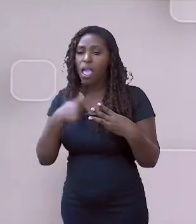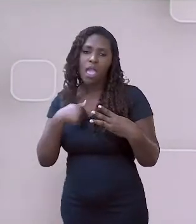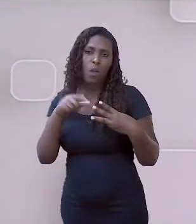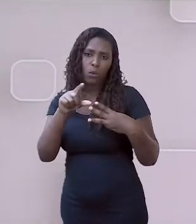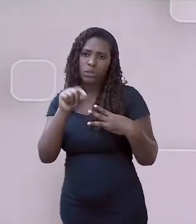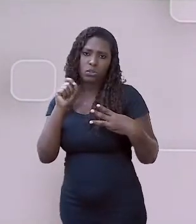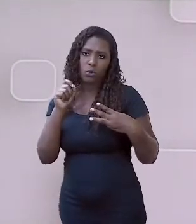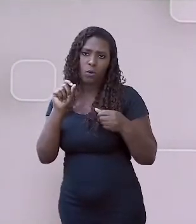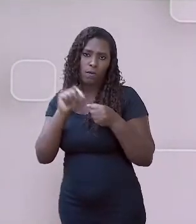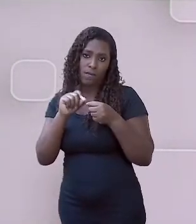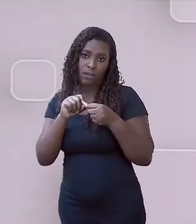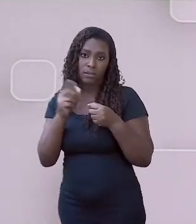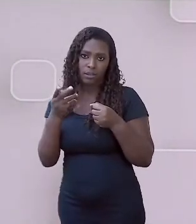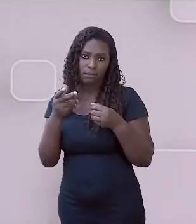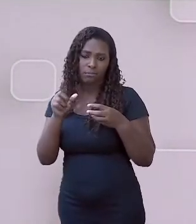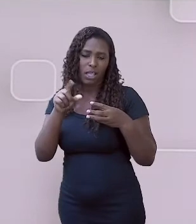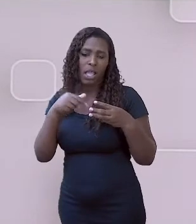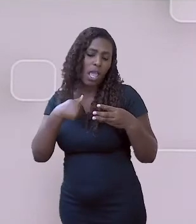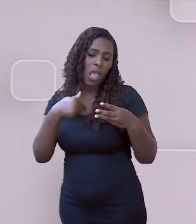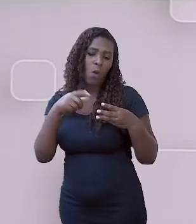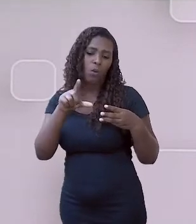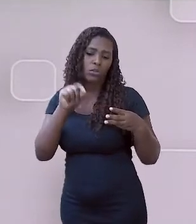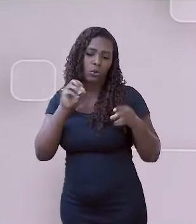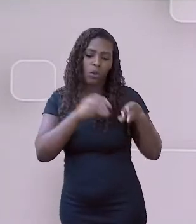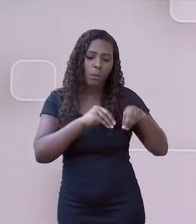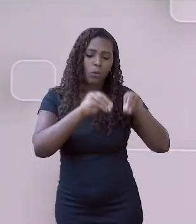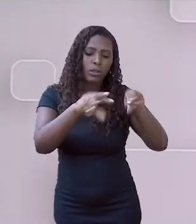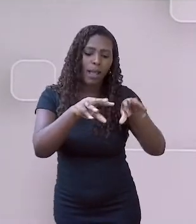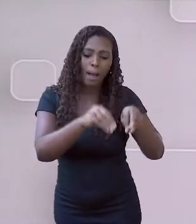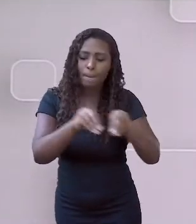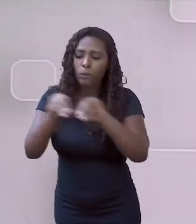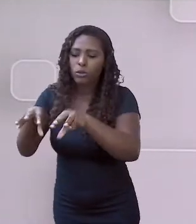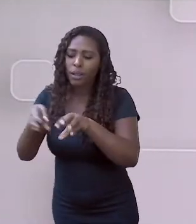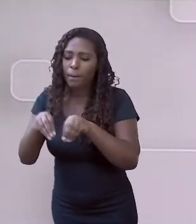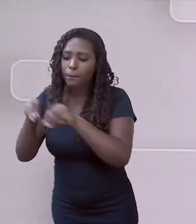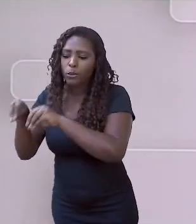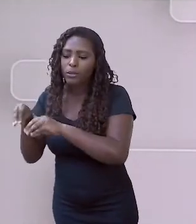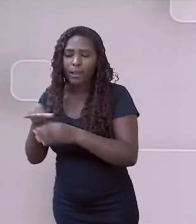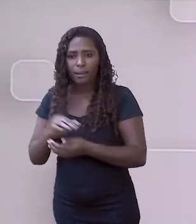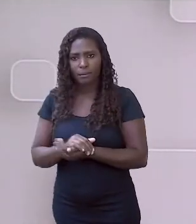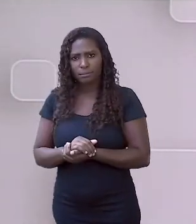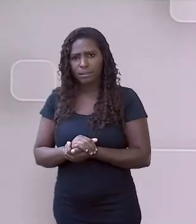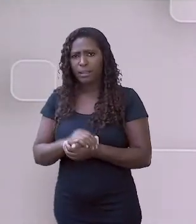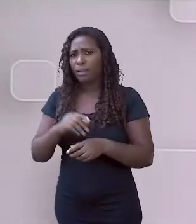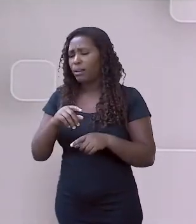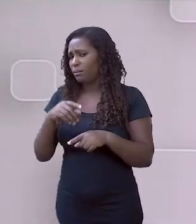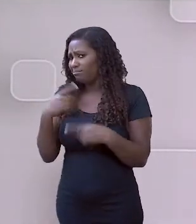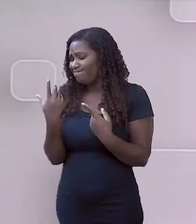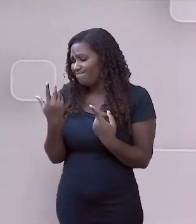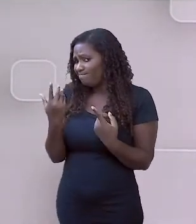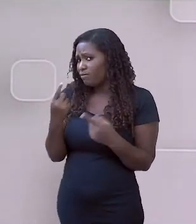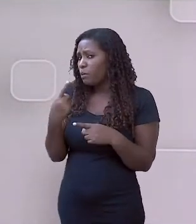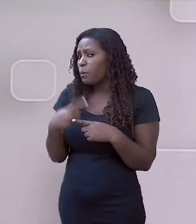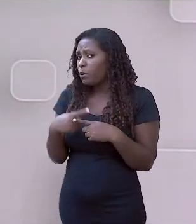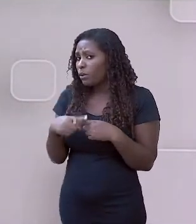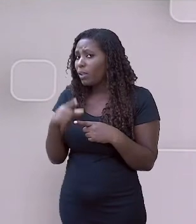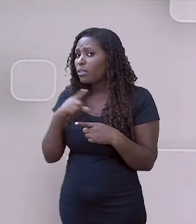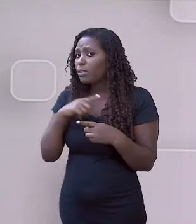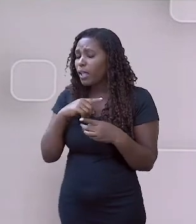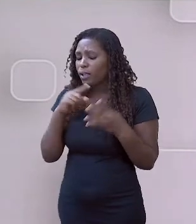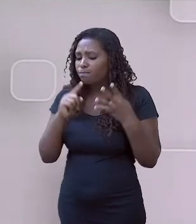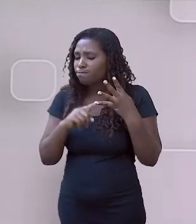existe também migrações, principalmente a permanente, que as pessoas são forçadas